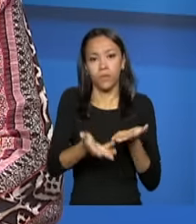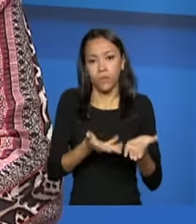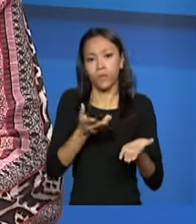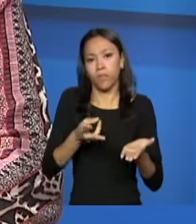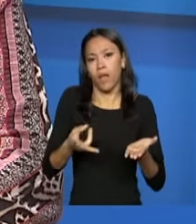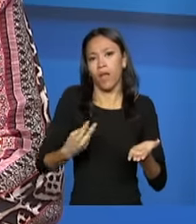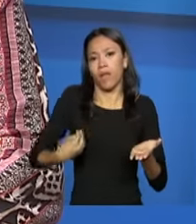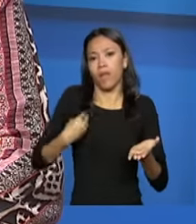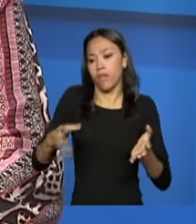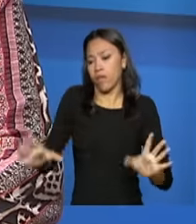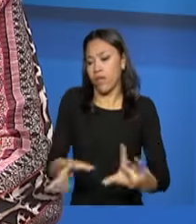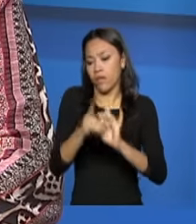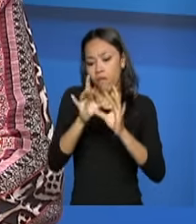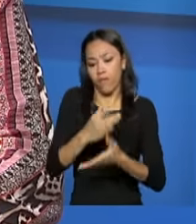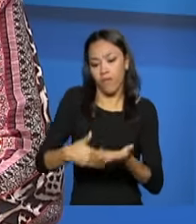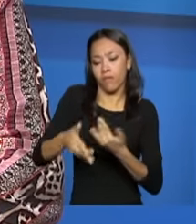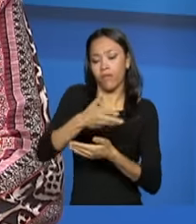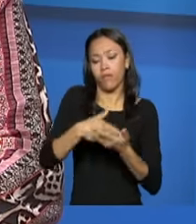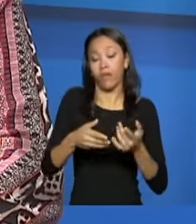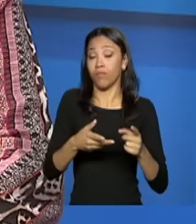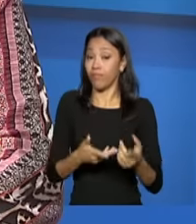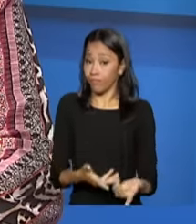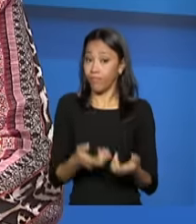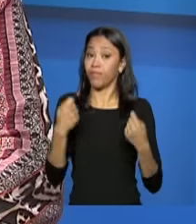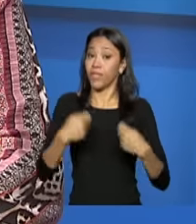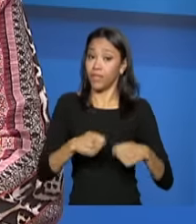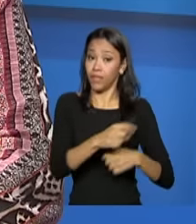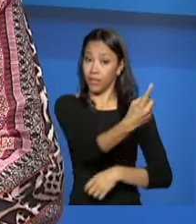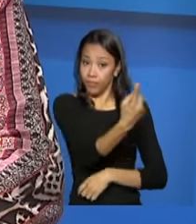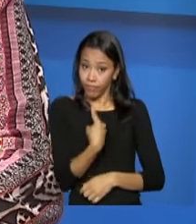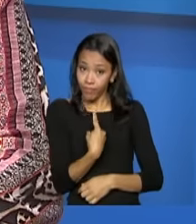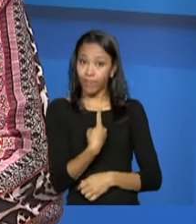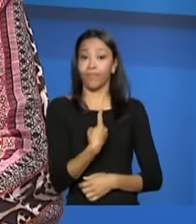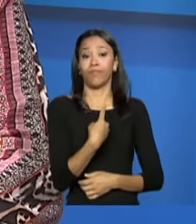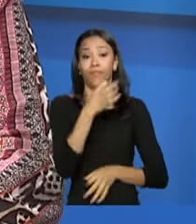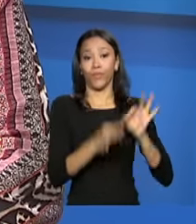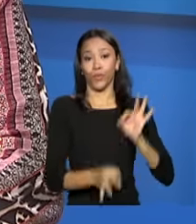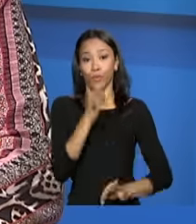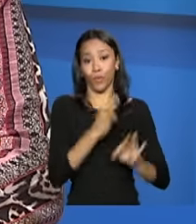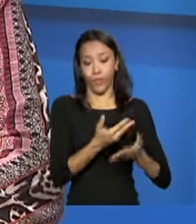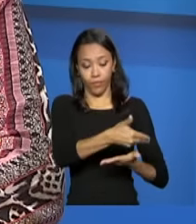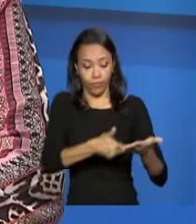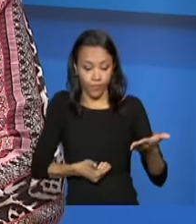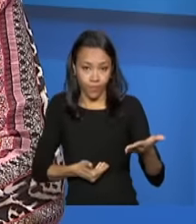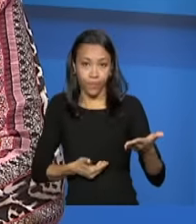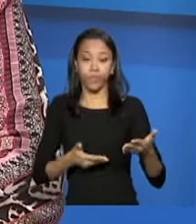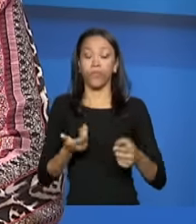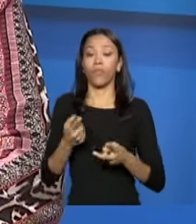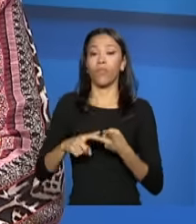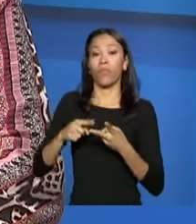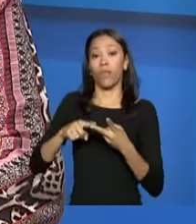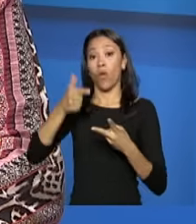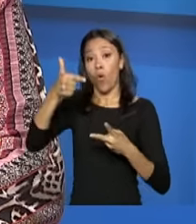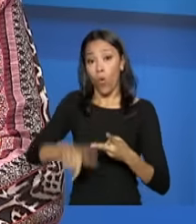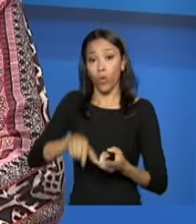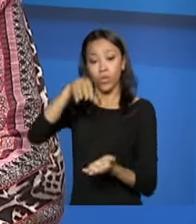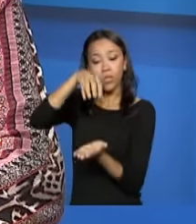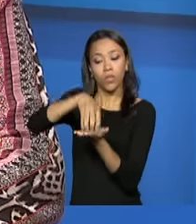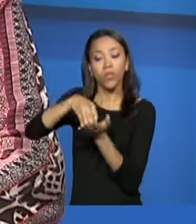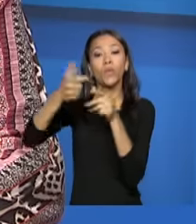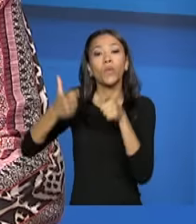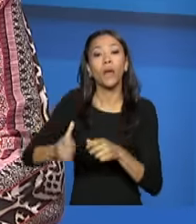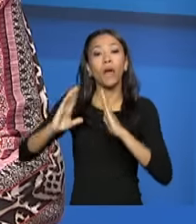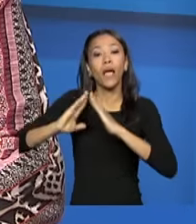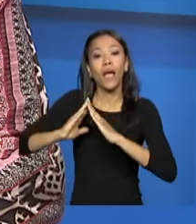convivência familiar é necessário, então, uma determinação judicial. O acolhimento também se destina para pessoas idosas